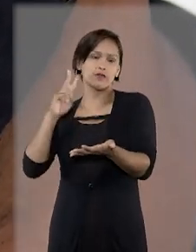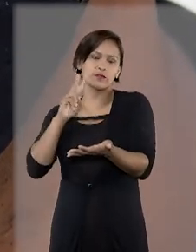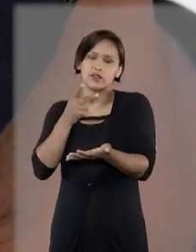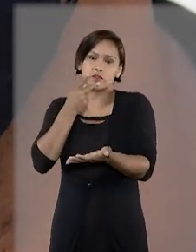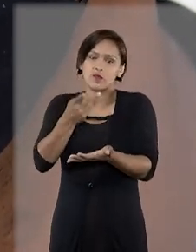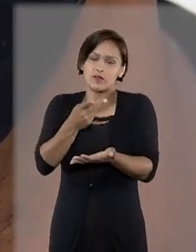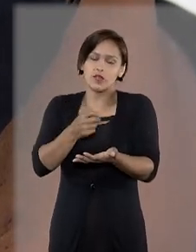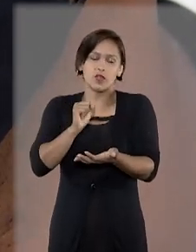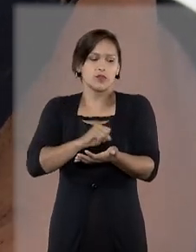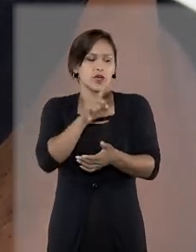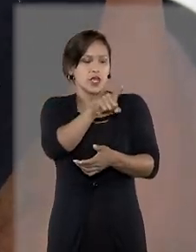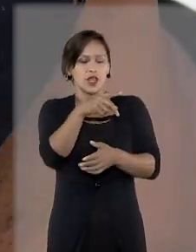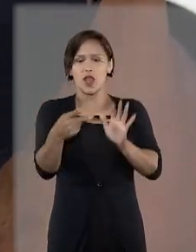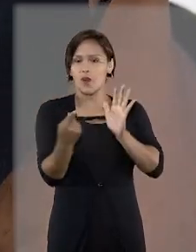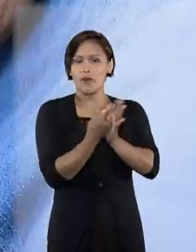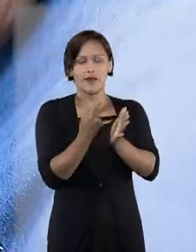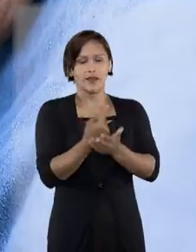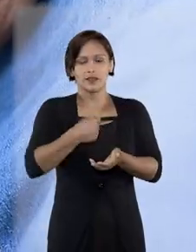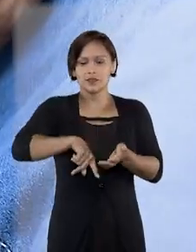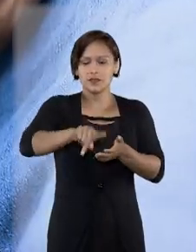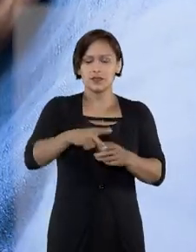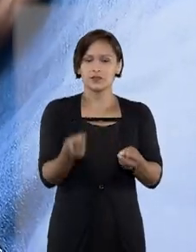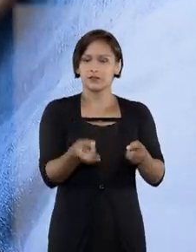foi eu e eu fiquei preso.